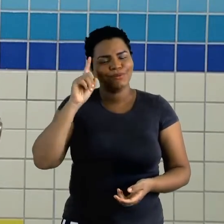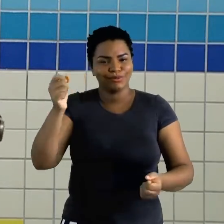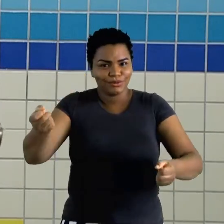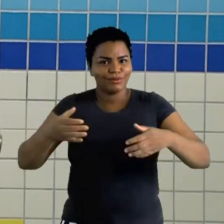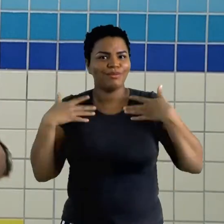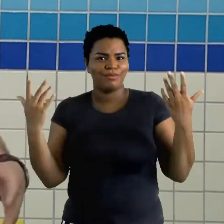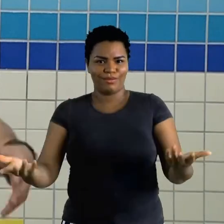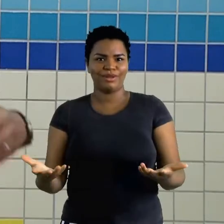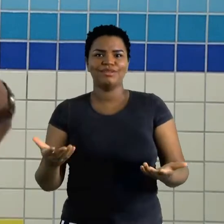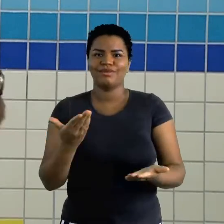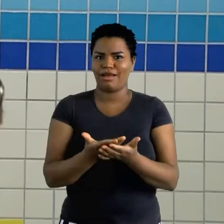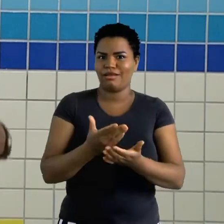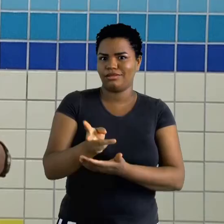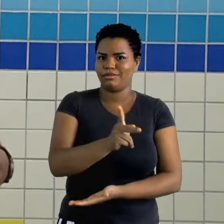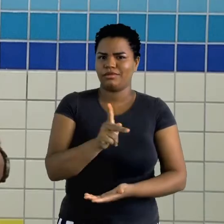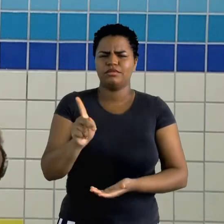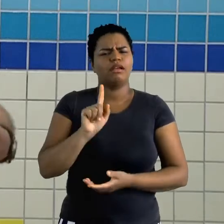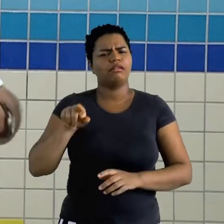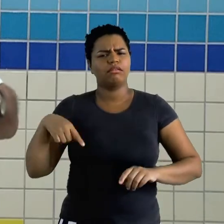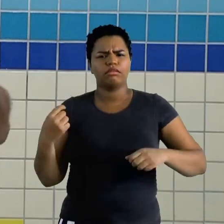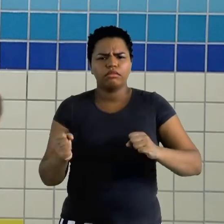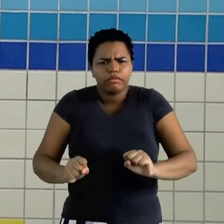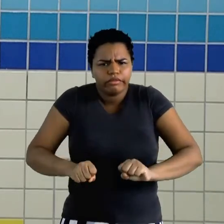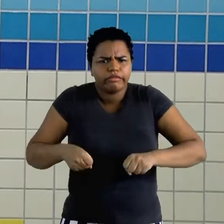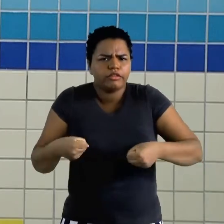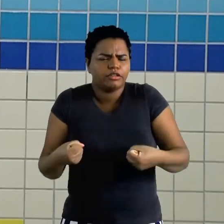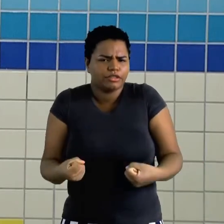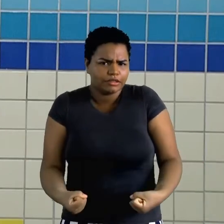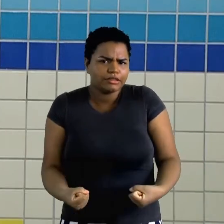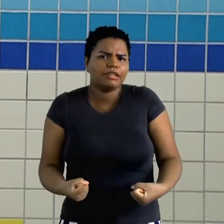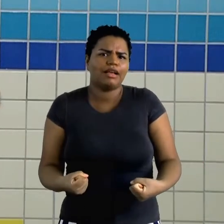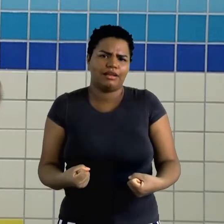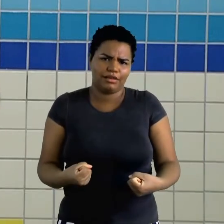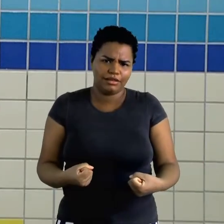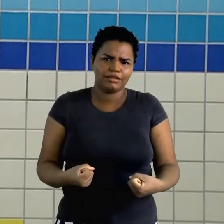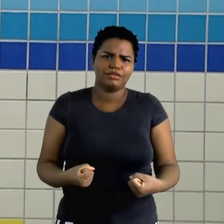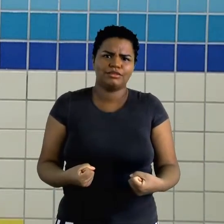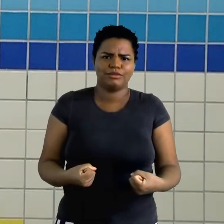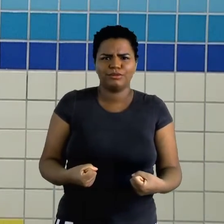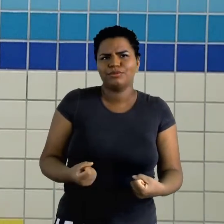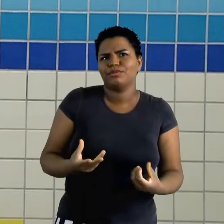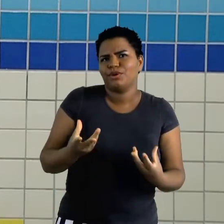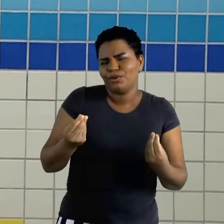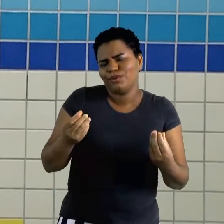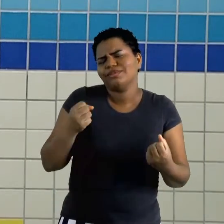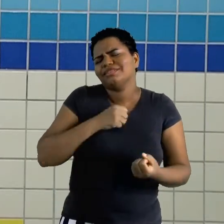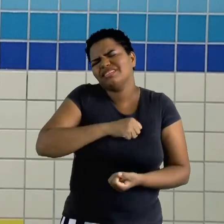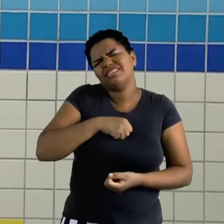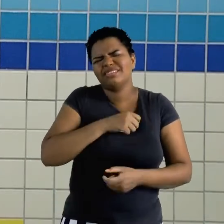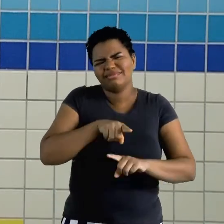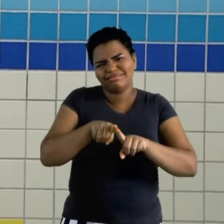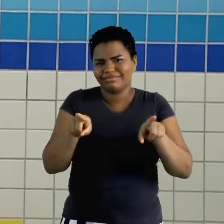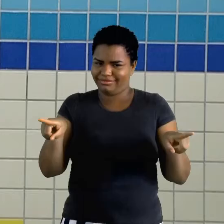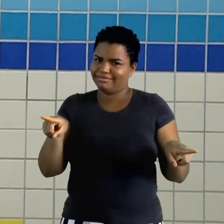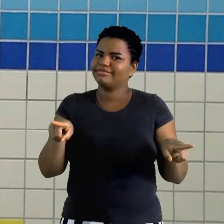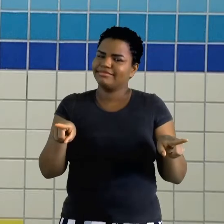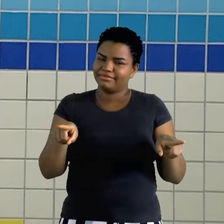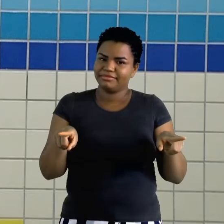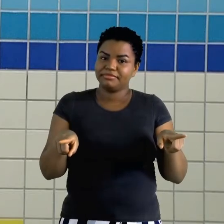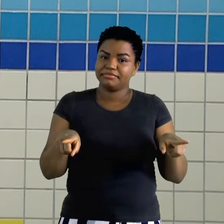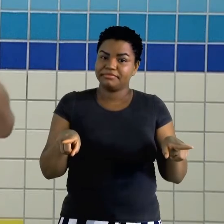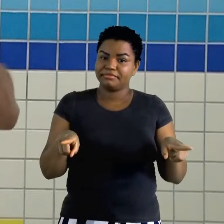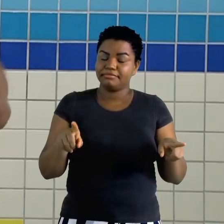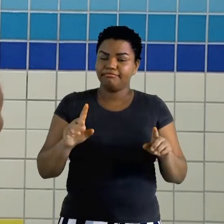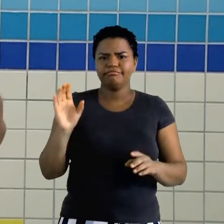aula dos nossos professores. Eles estão muito empolgados. A gente está muito, mas com muita saudade de vocês. Olha,